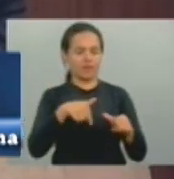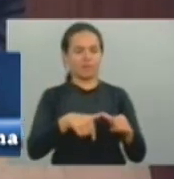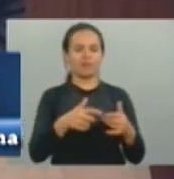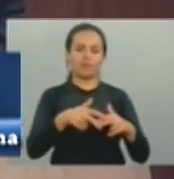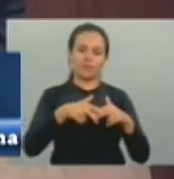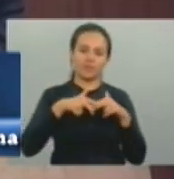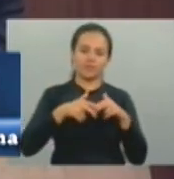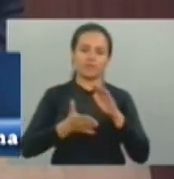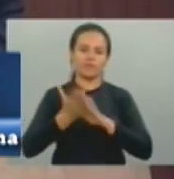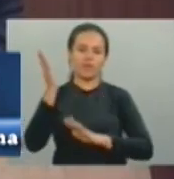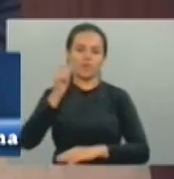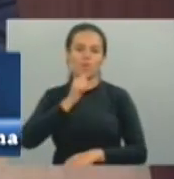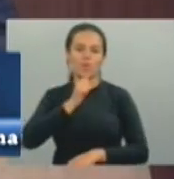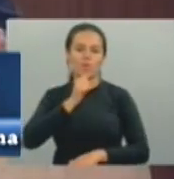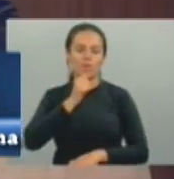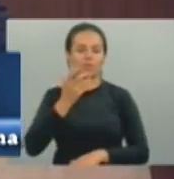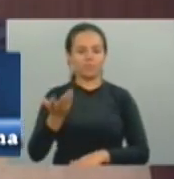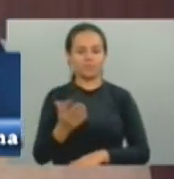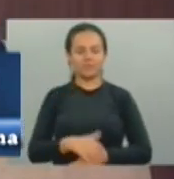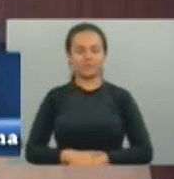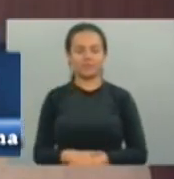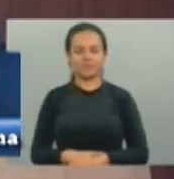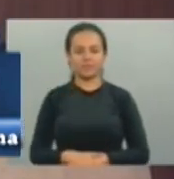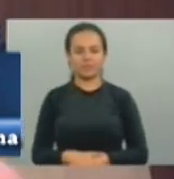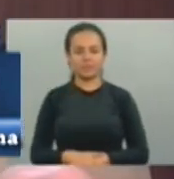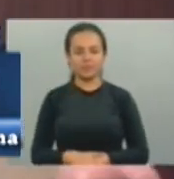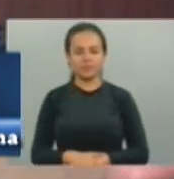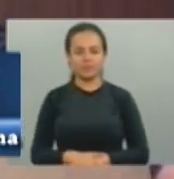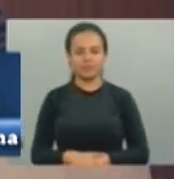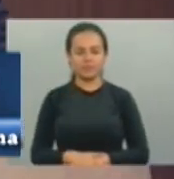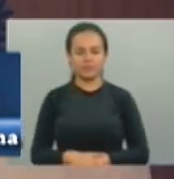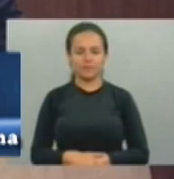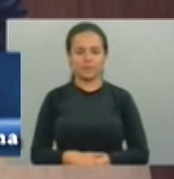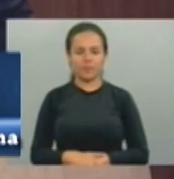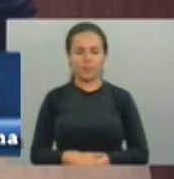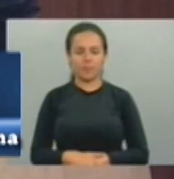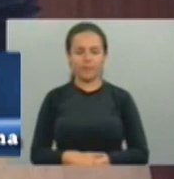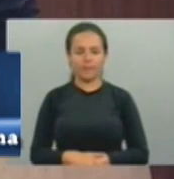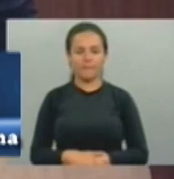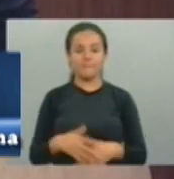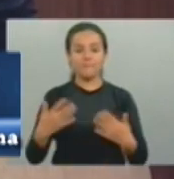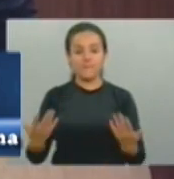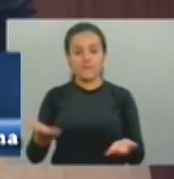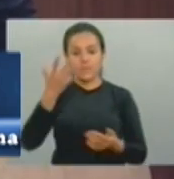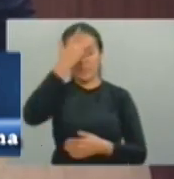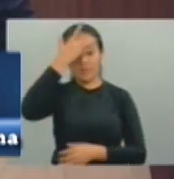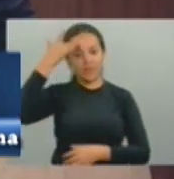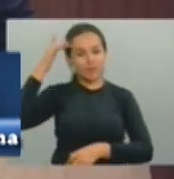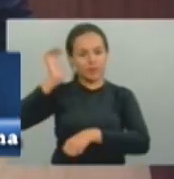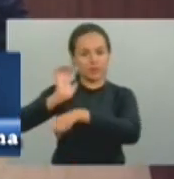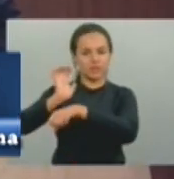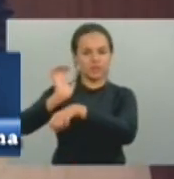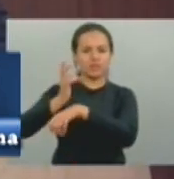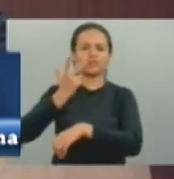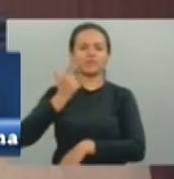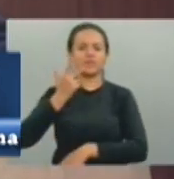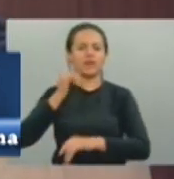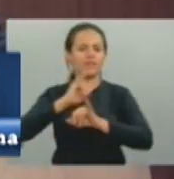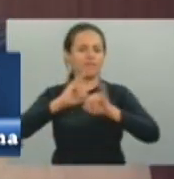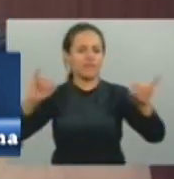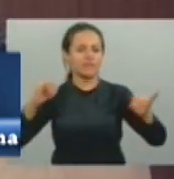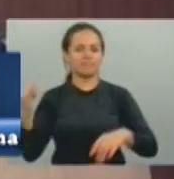na ausência dos seus cinco colegas. Então, para o povo do Ceará, é importante dizer